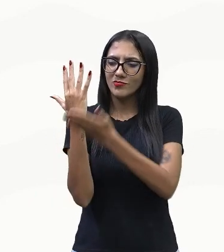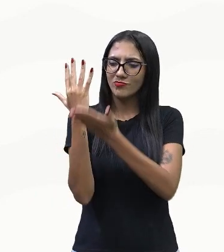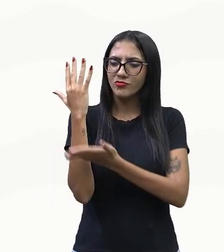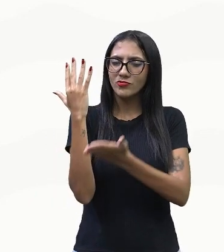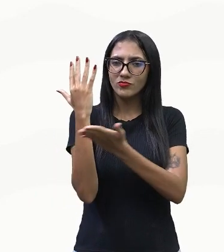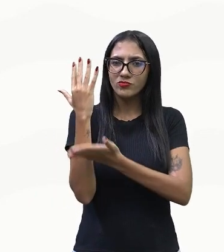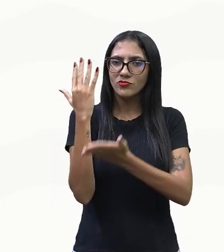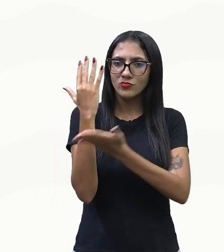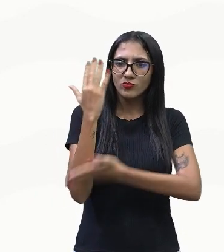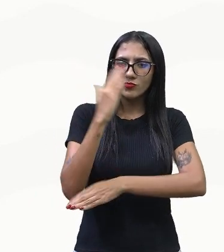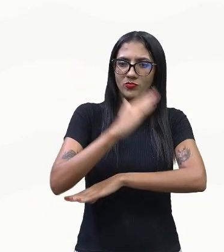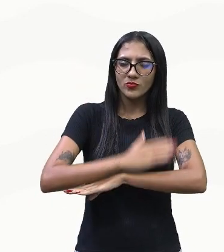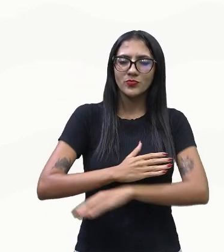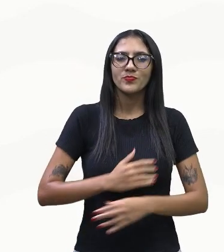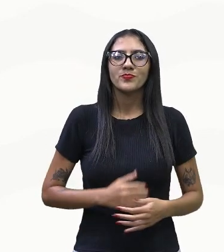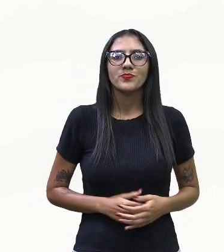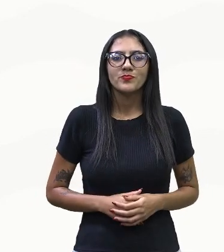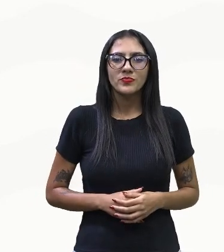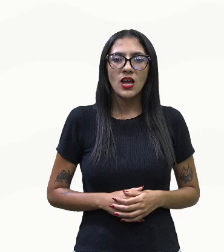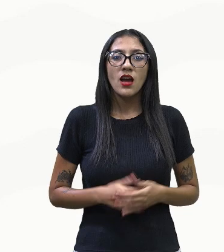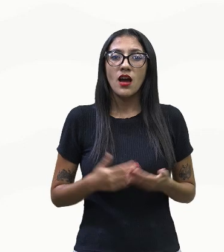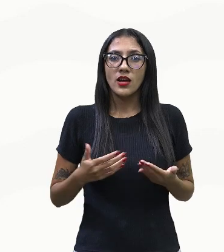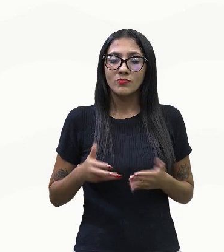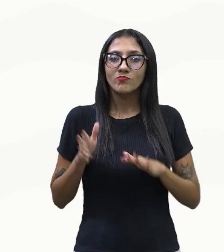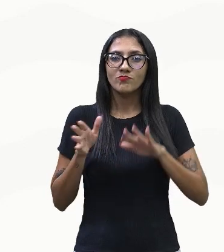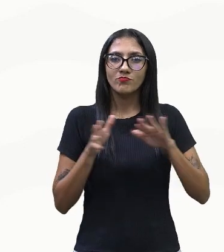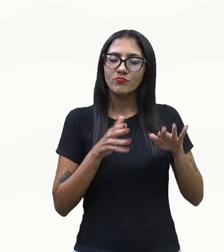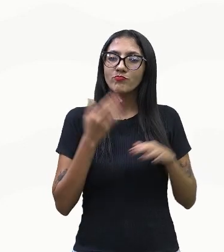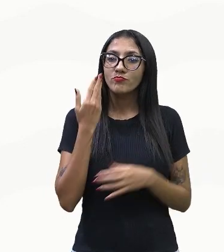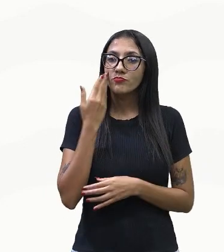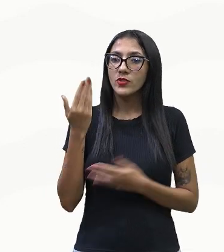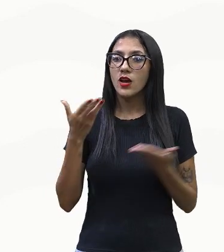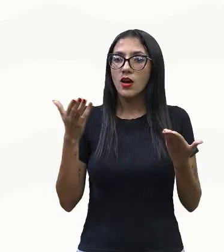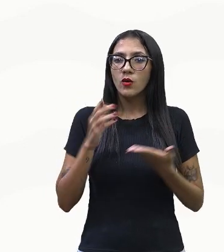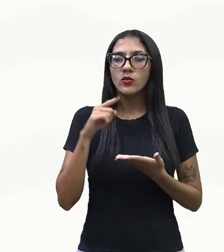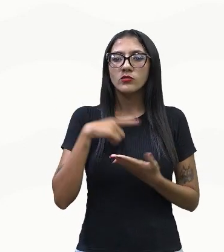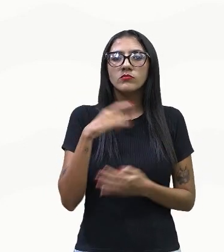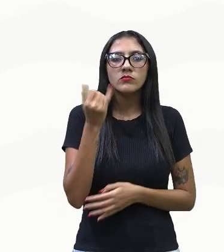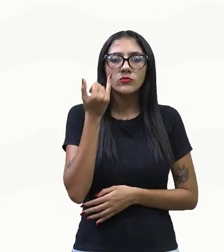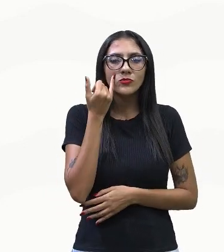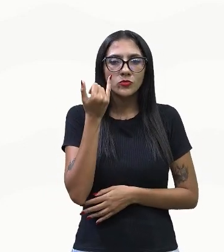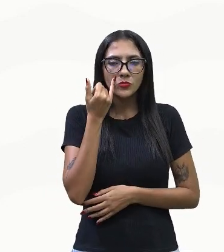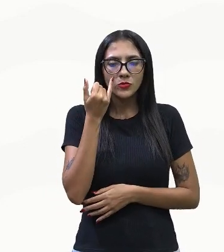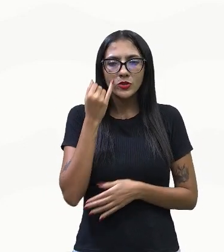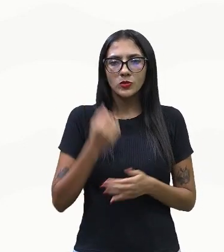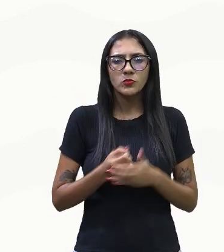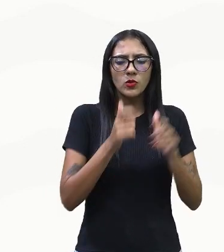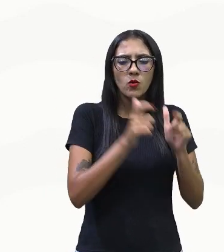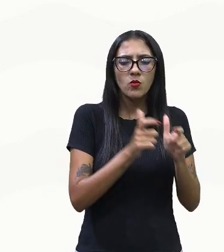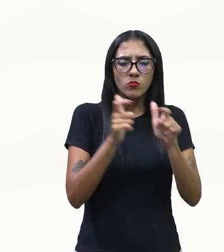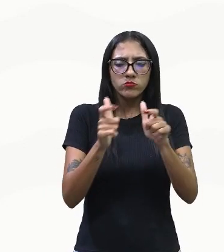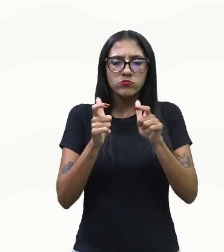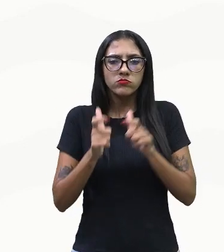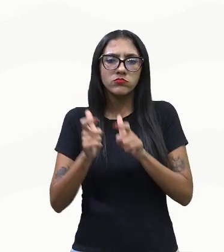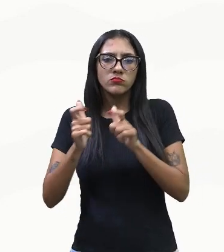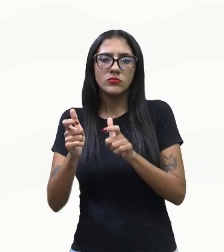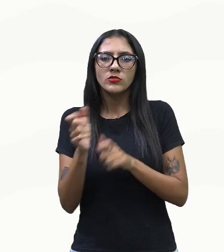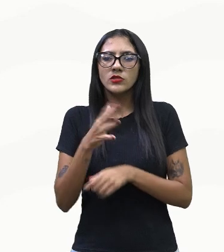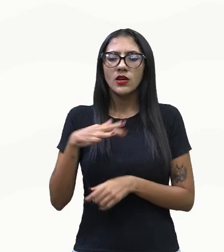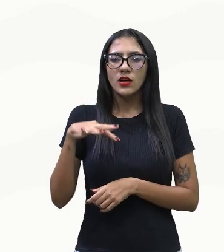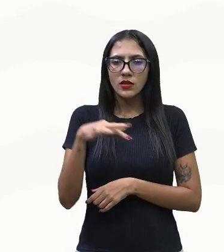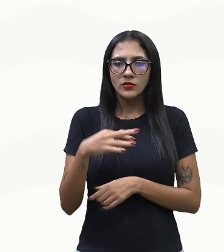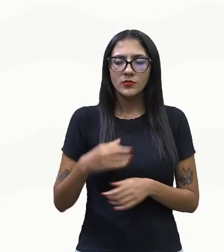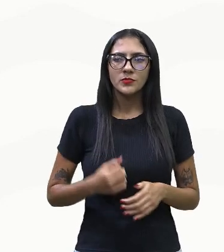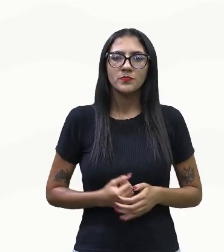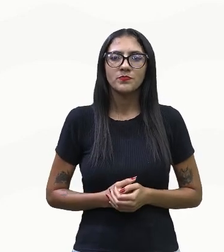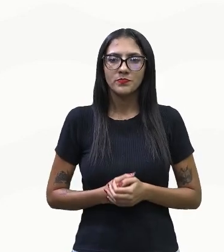sem profissionais, no nosso segundo mapa, a gente vai trazer essa informação de quais áreas em que ocorreram. E no